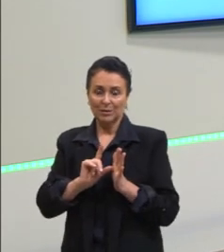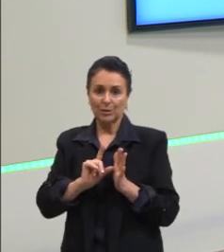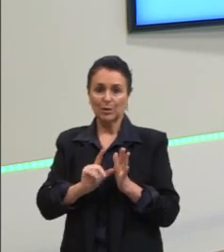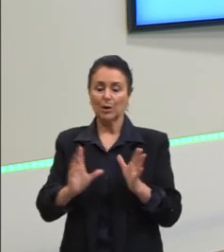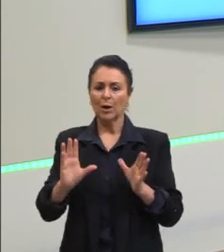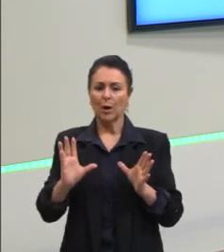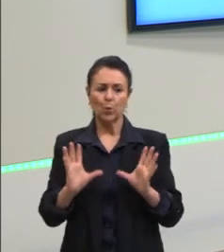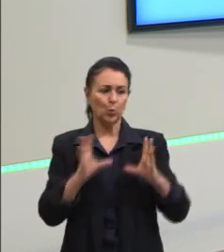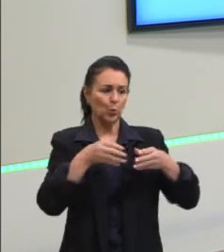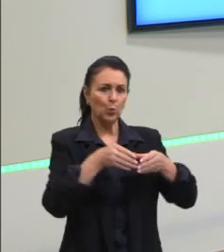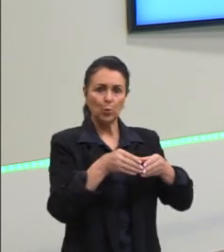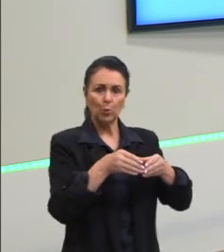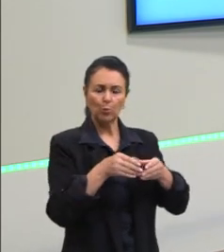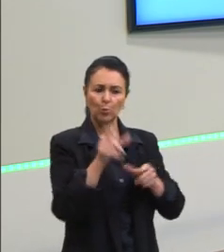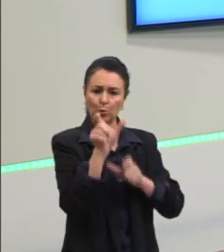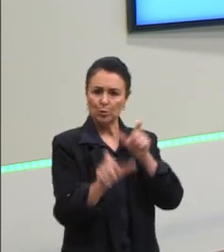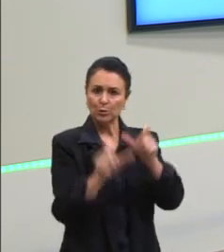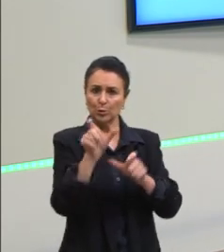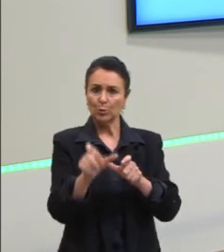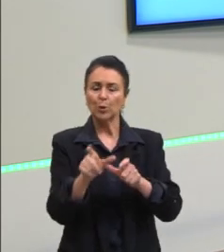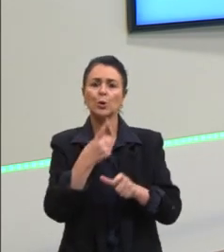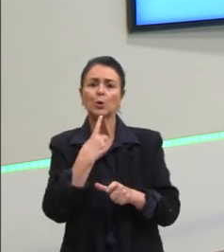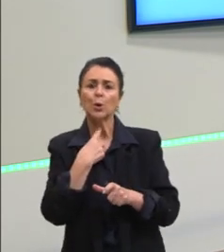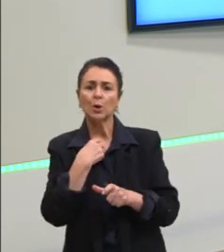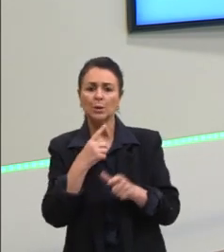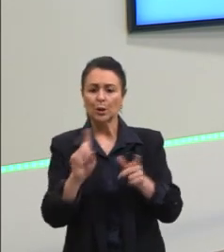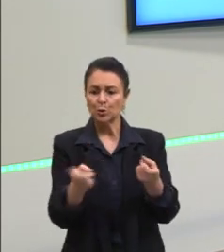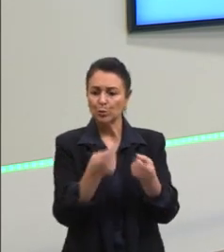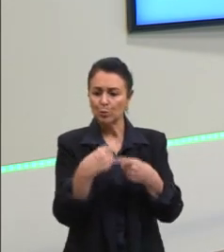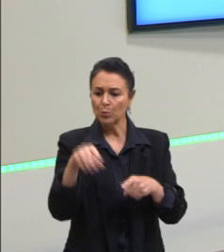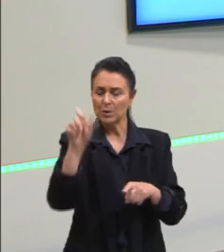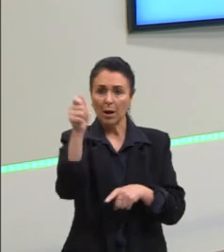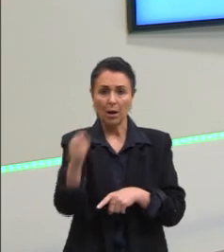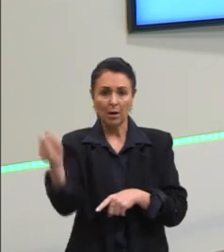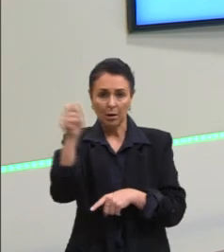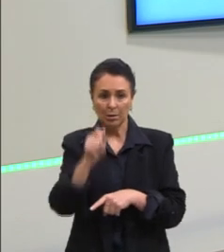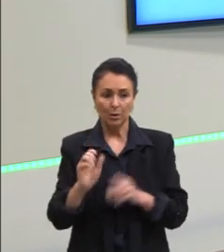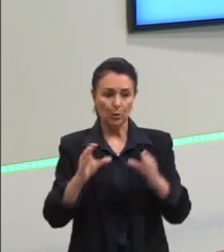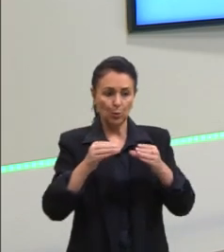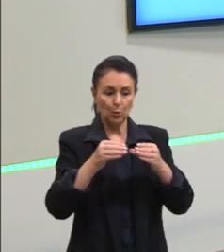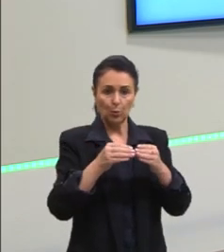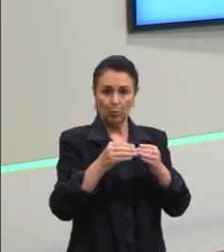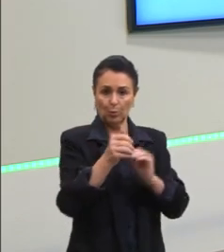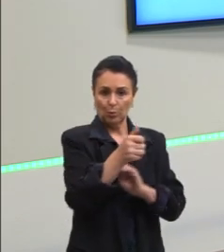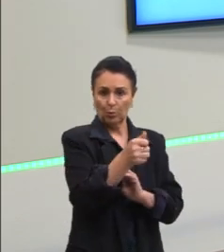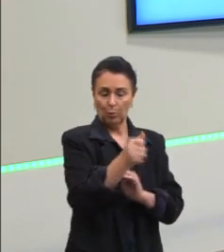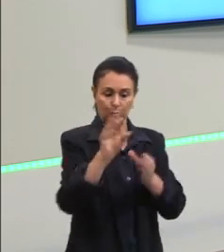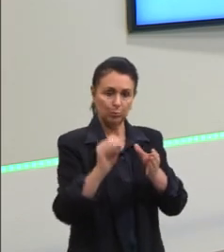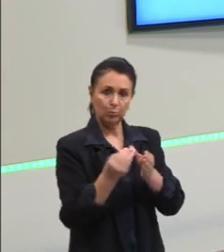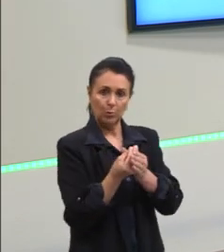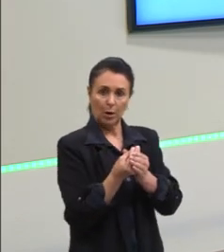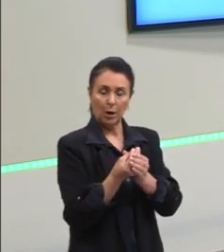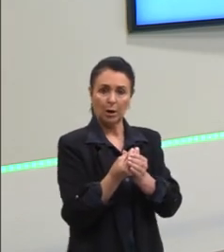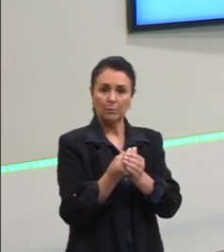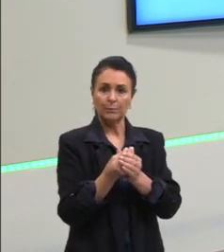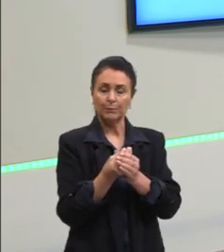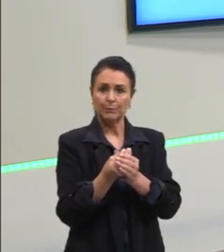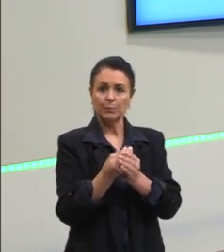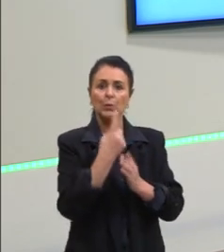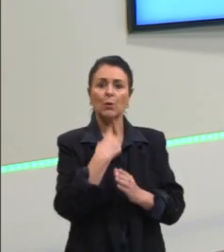o grupo de pessoas que gostam de música asiática, como o grupo A, ou o grupo de pessoas, então, que gostam de música